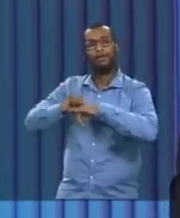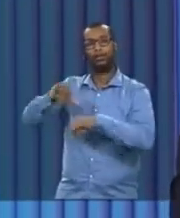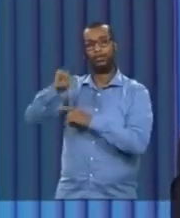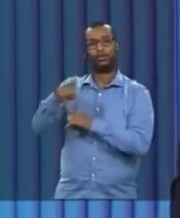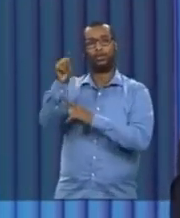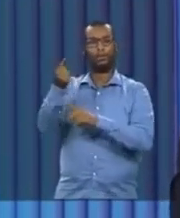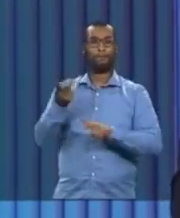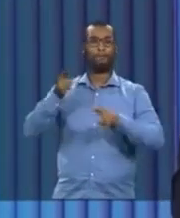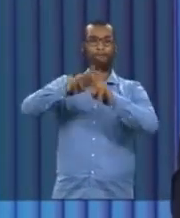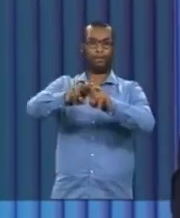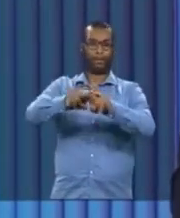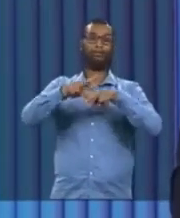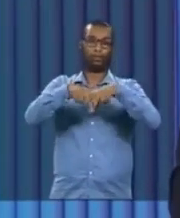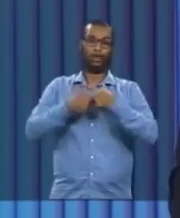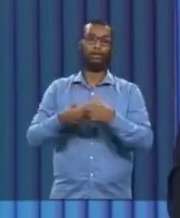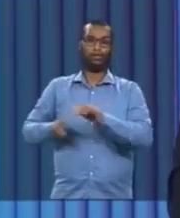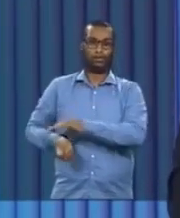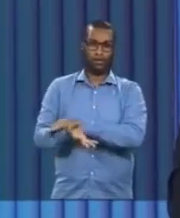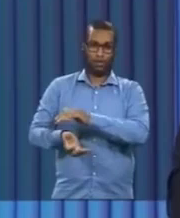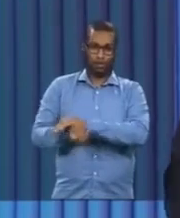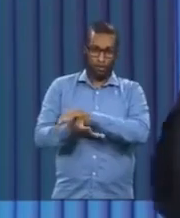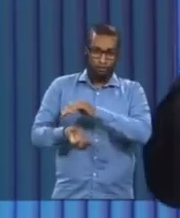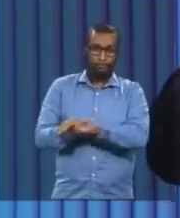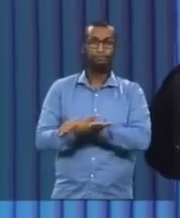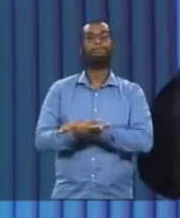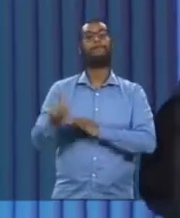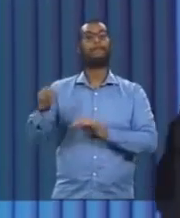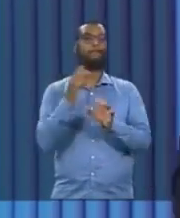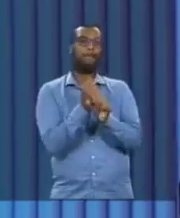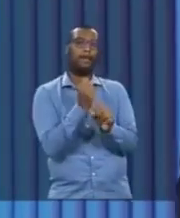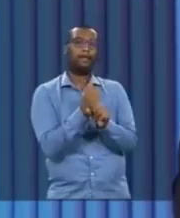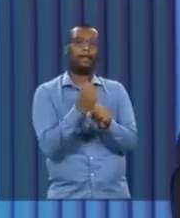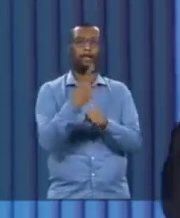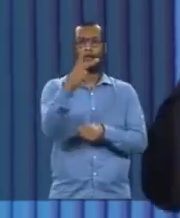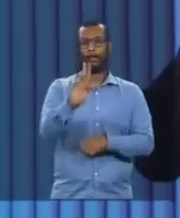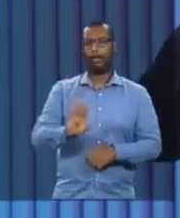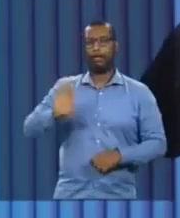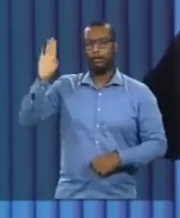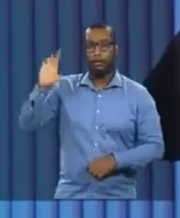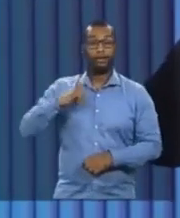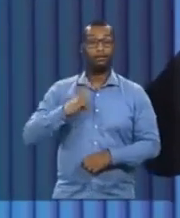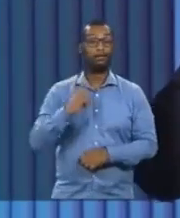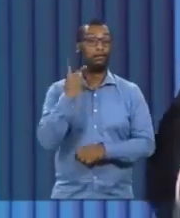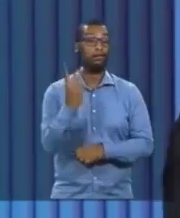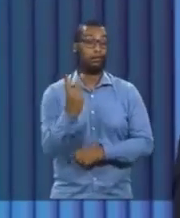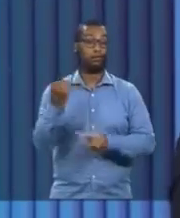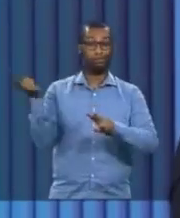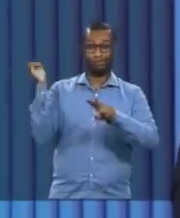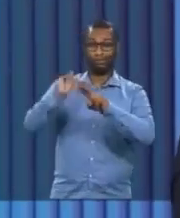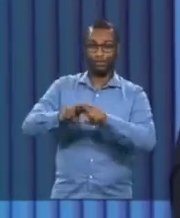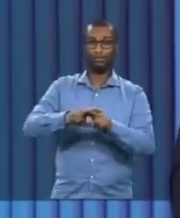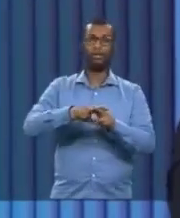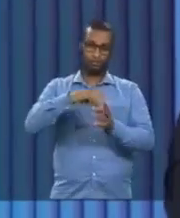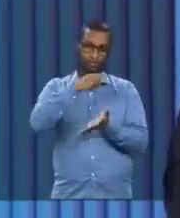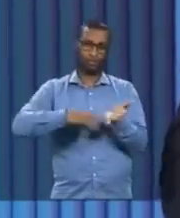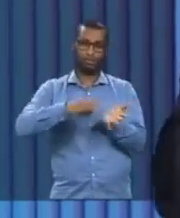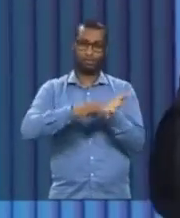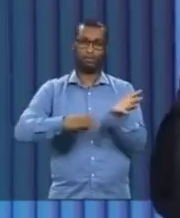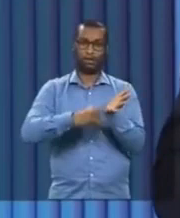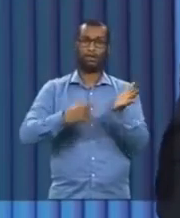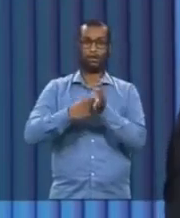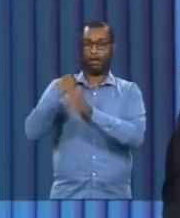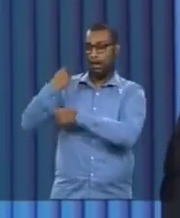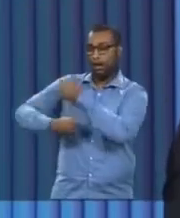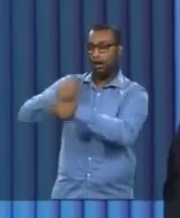papuda por corrupção, padrinho da tua candidatura, Júlio Garcia, teve duas prisões decretadas nos últimos anos nas